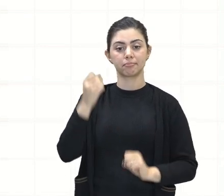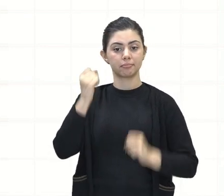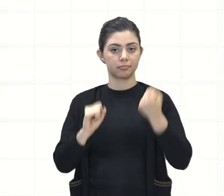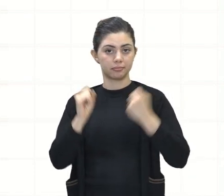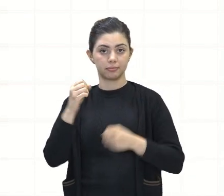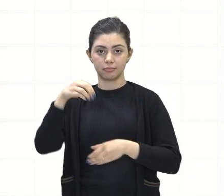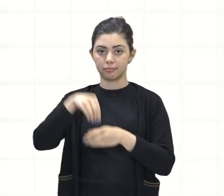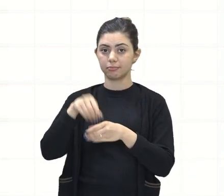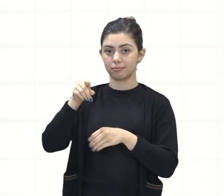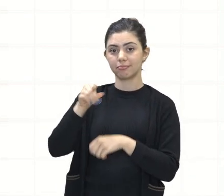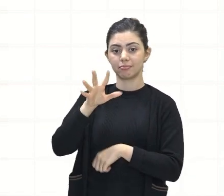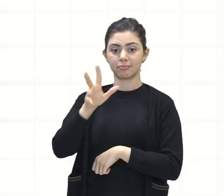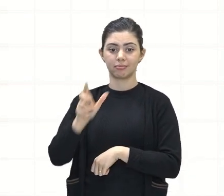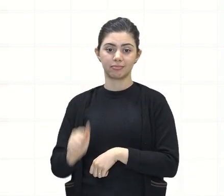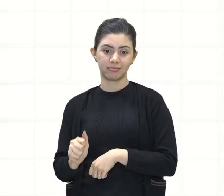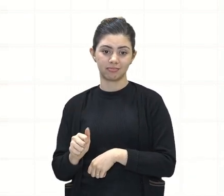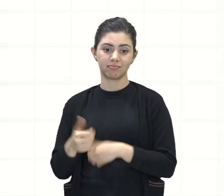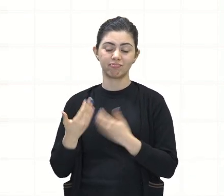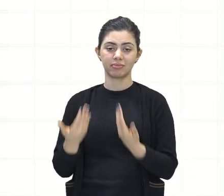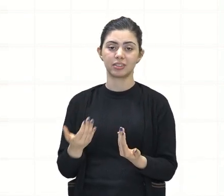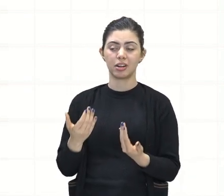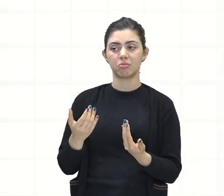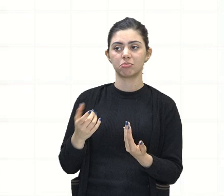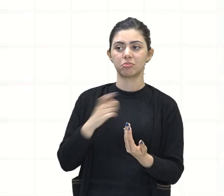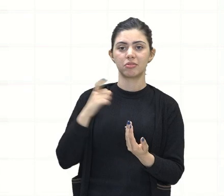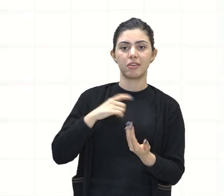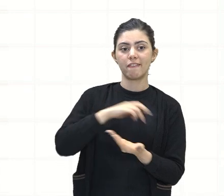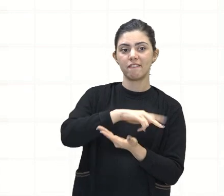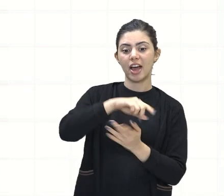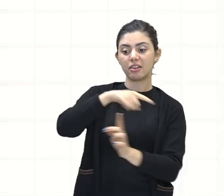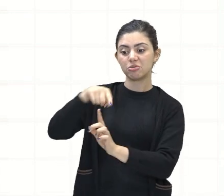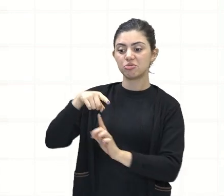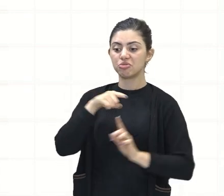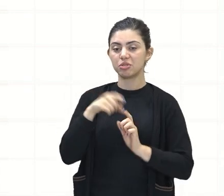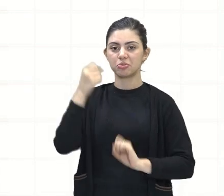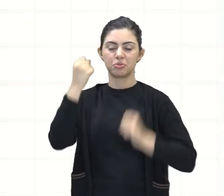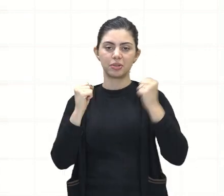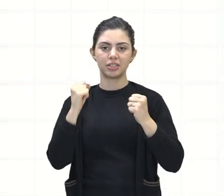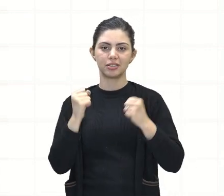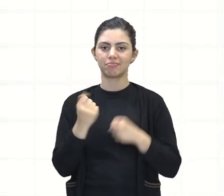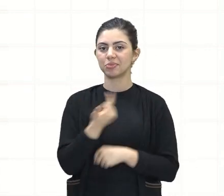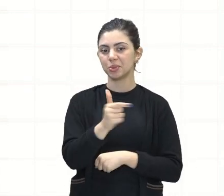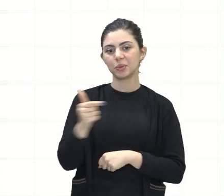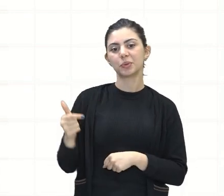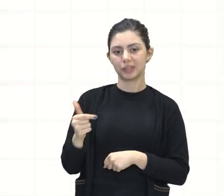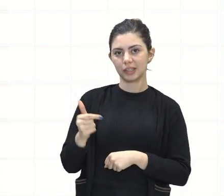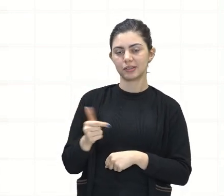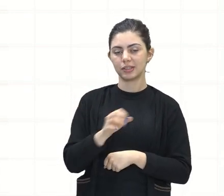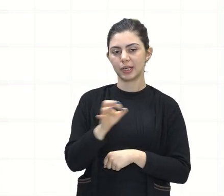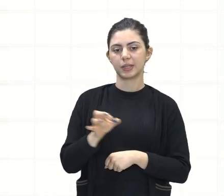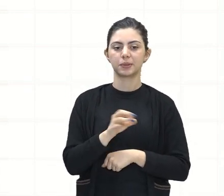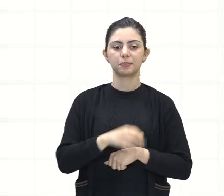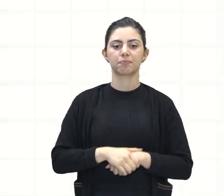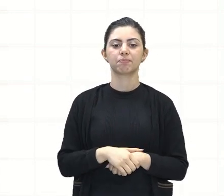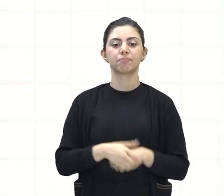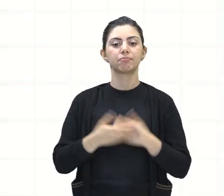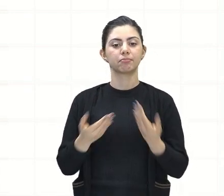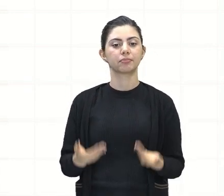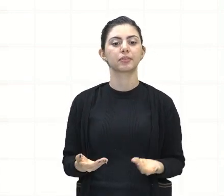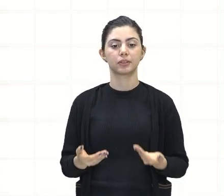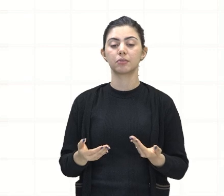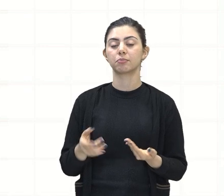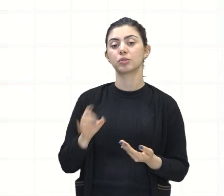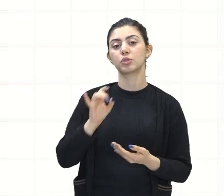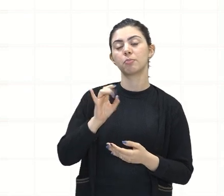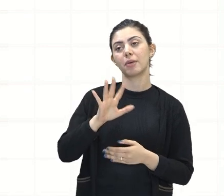africanos apresenta pouca diversidade e não tem tanta expressão no cenário internacional, certo? E a gente tem a